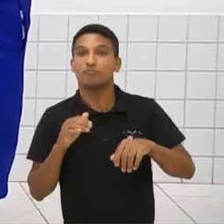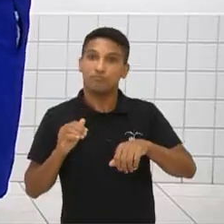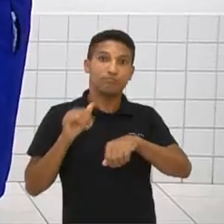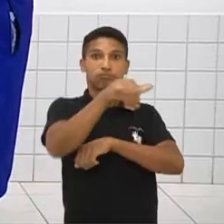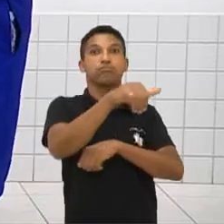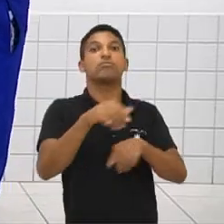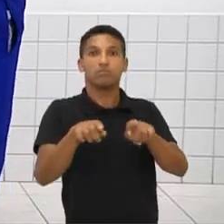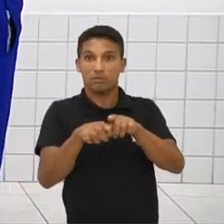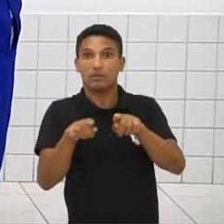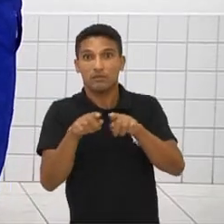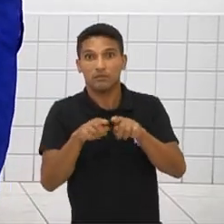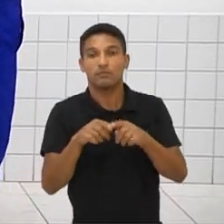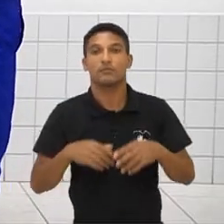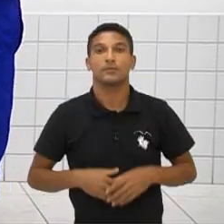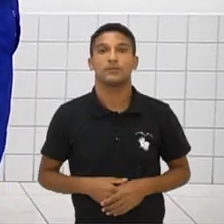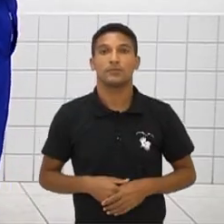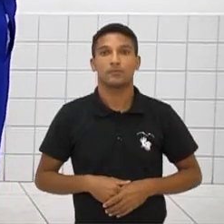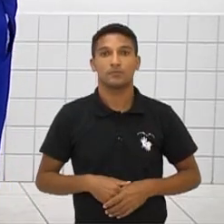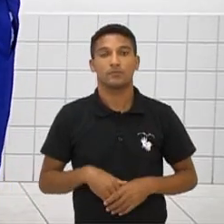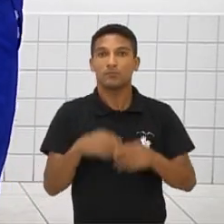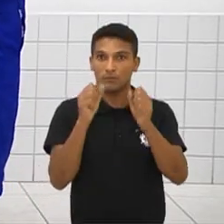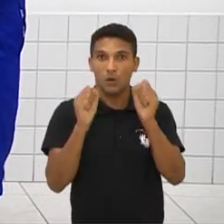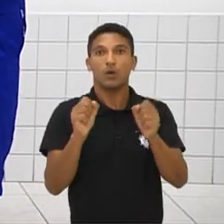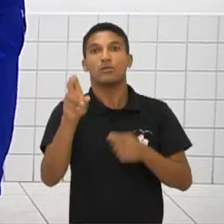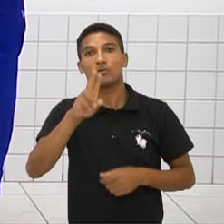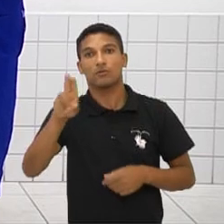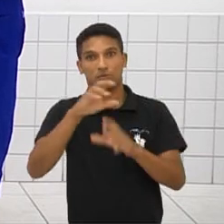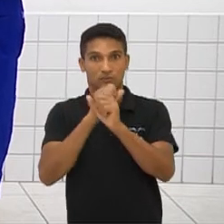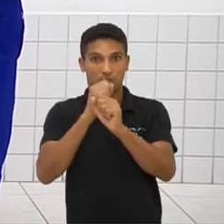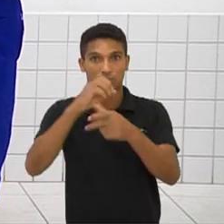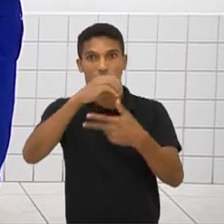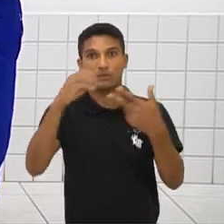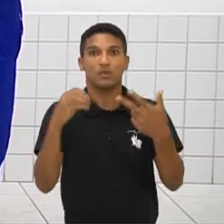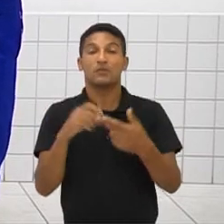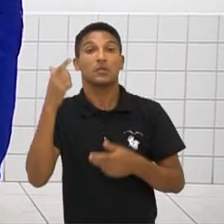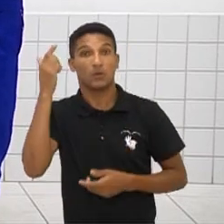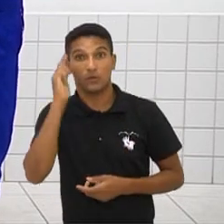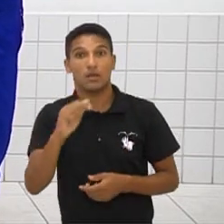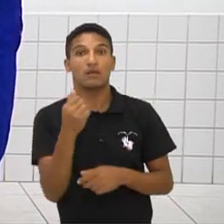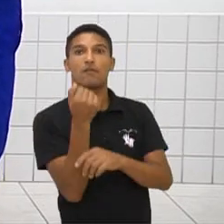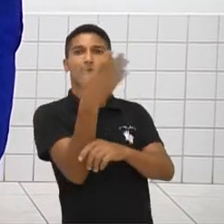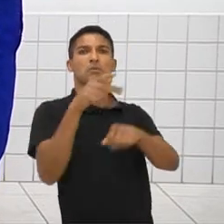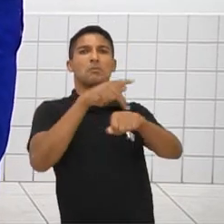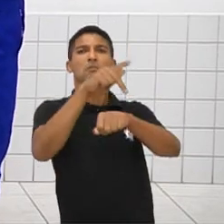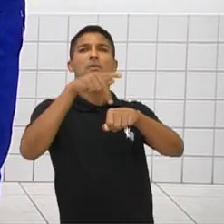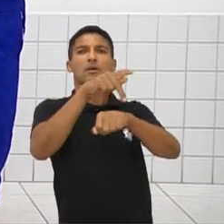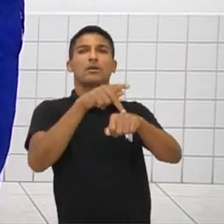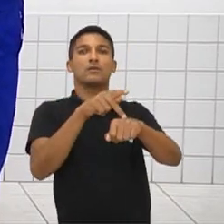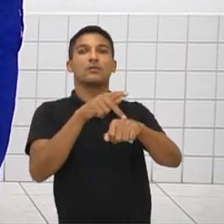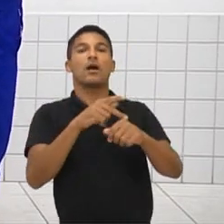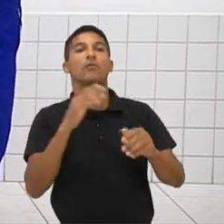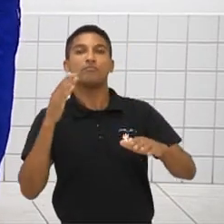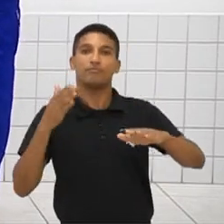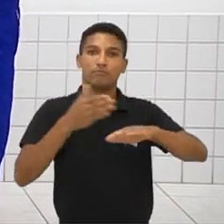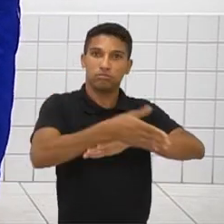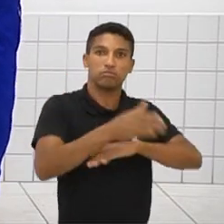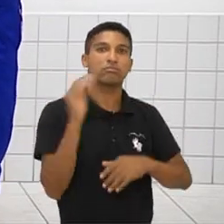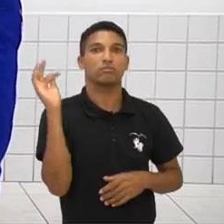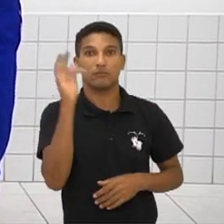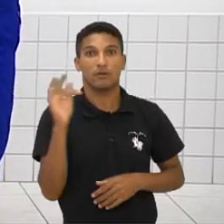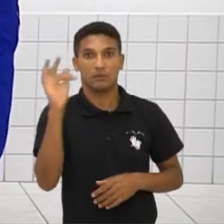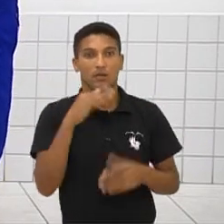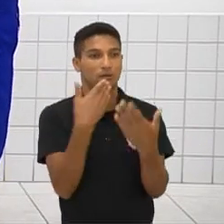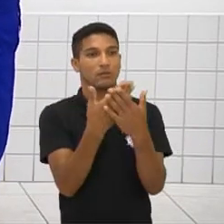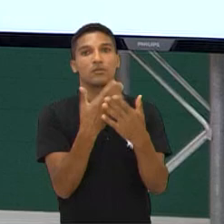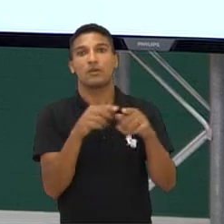também. Perfeito. Então, a galera pode utilizar a nota do Enem para ingressar numa universidade fora do país. Exatamente. fantástico isso? Então,